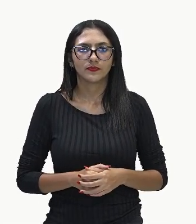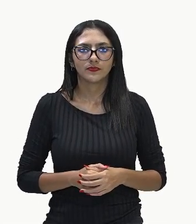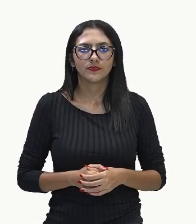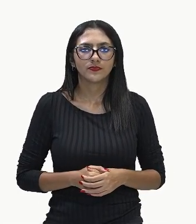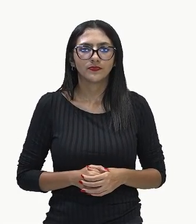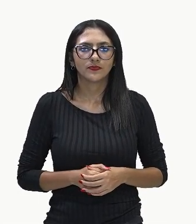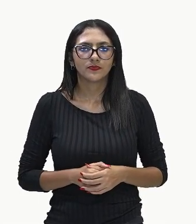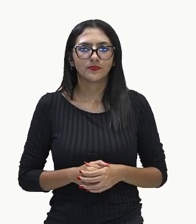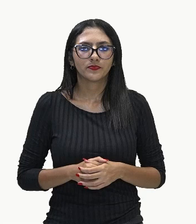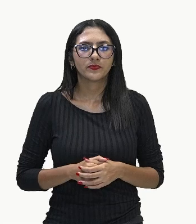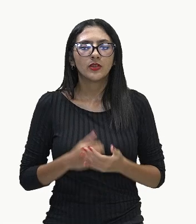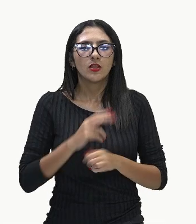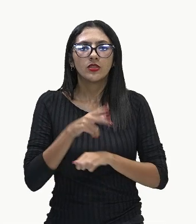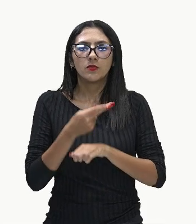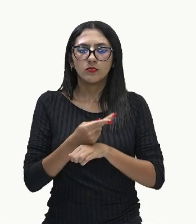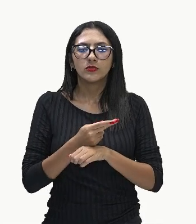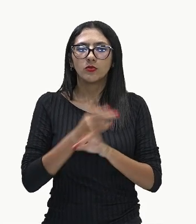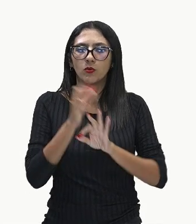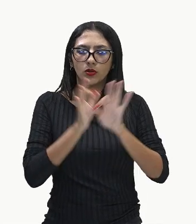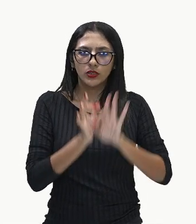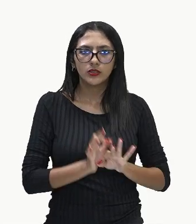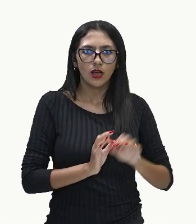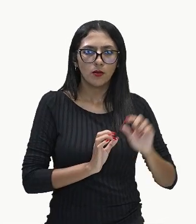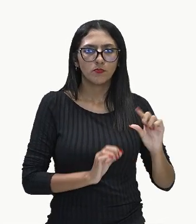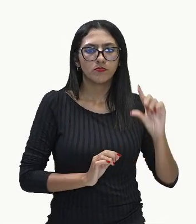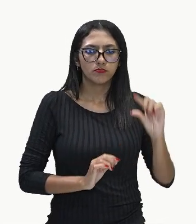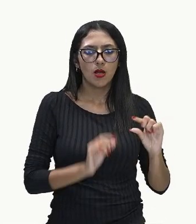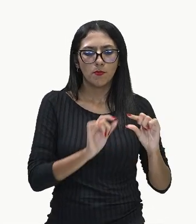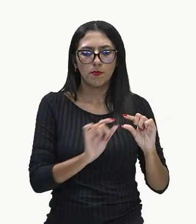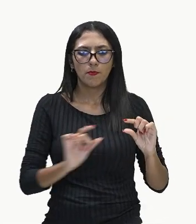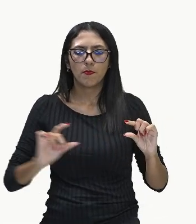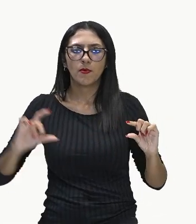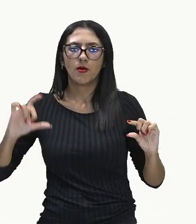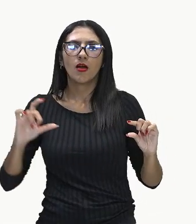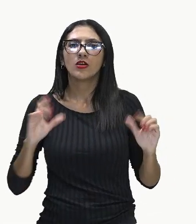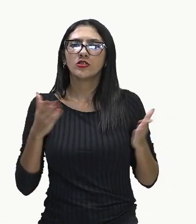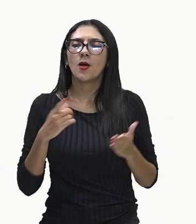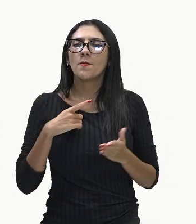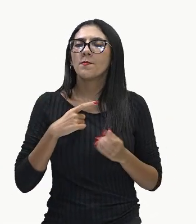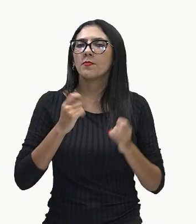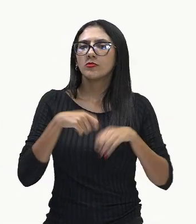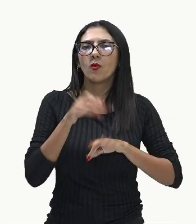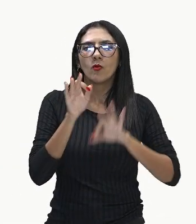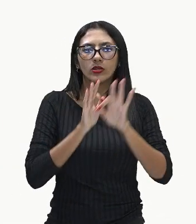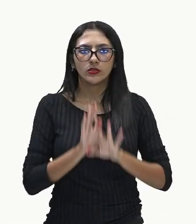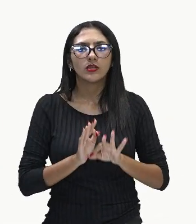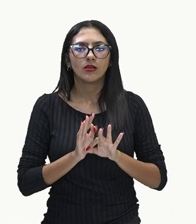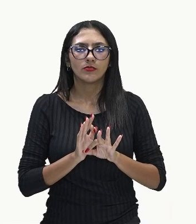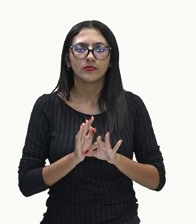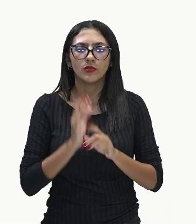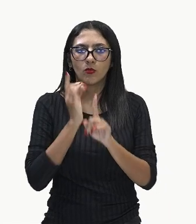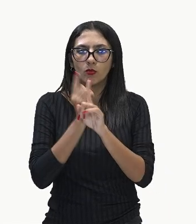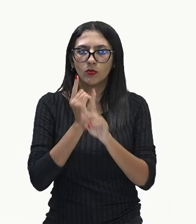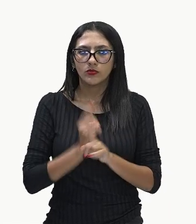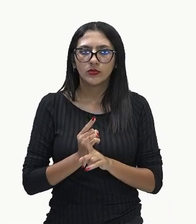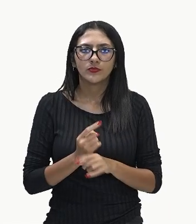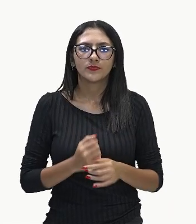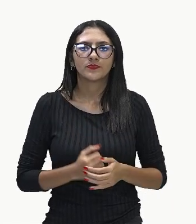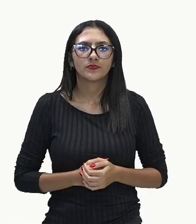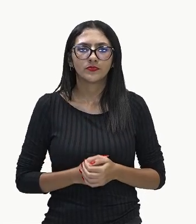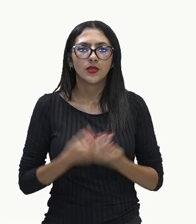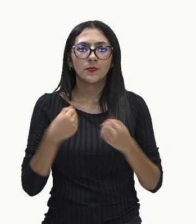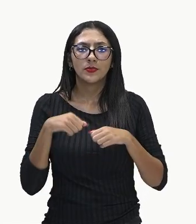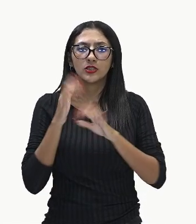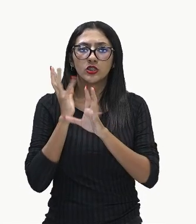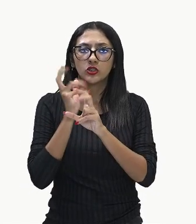ok? Registrando esses dados em ordem crescente, podemos calcular as medidas de tendência central, então, calcular a média, a moda